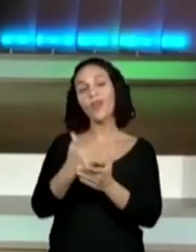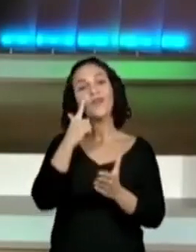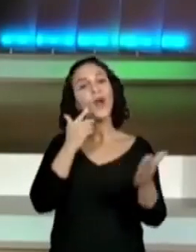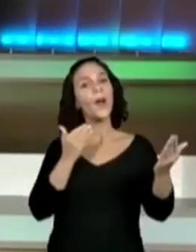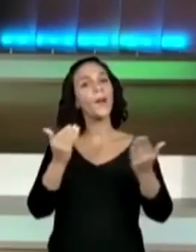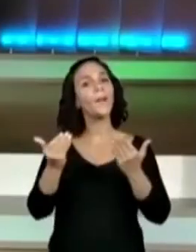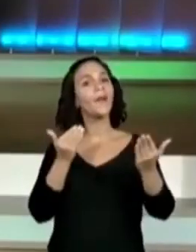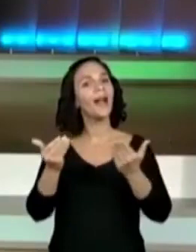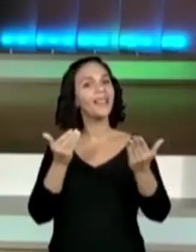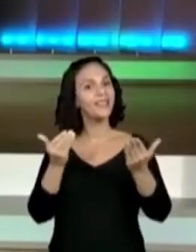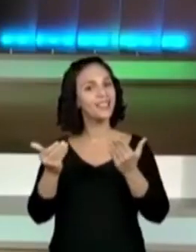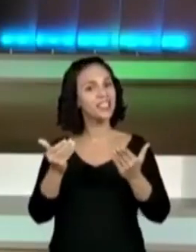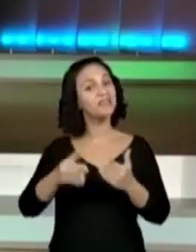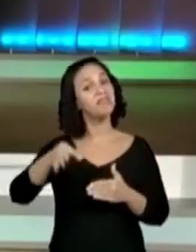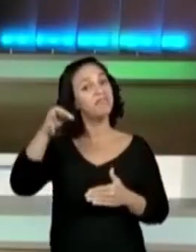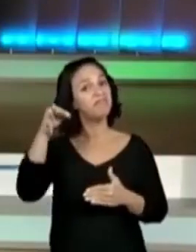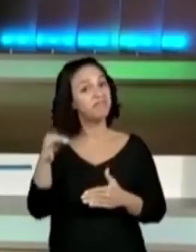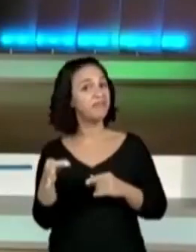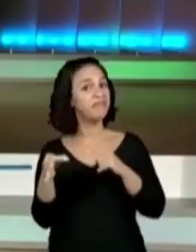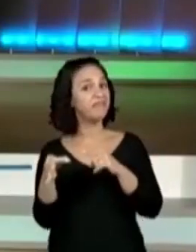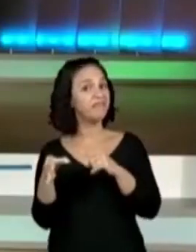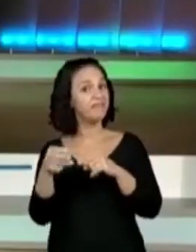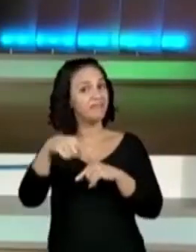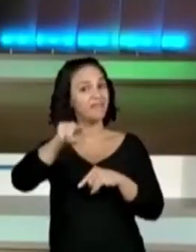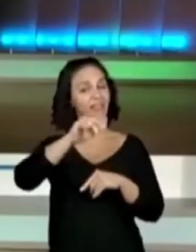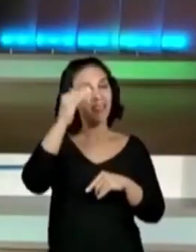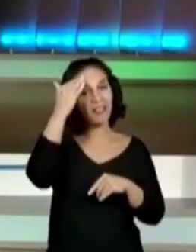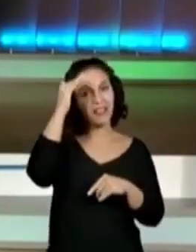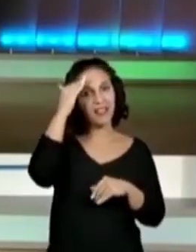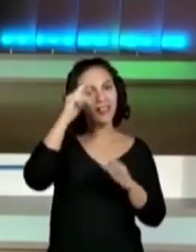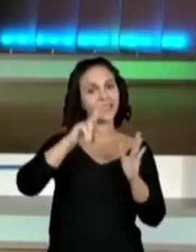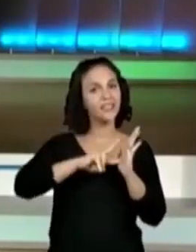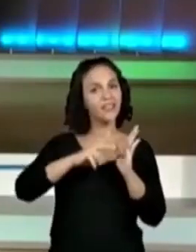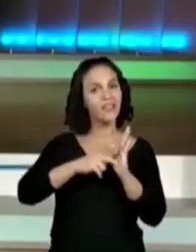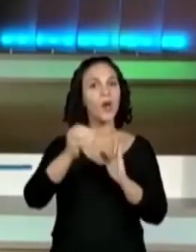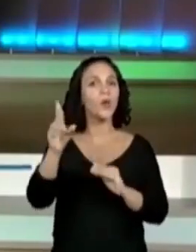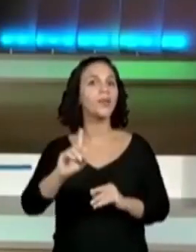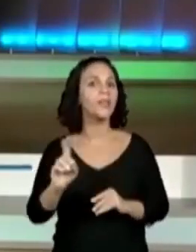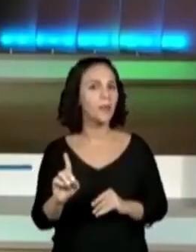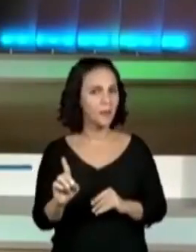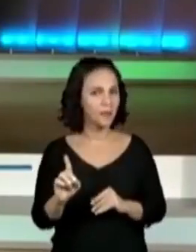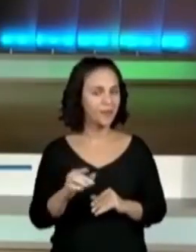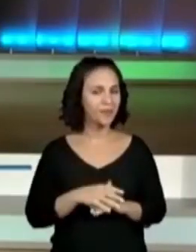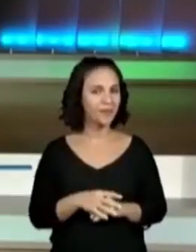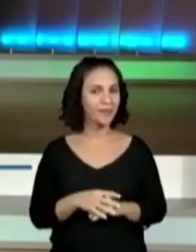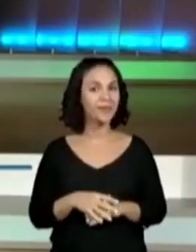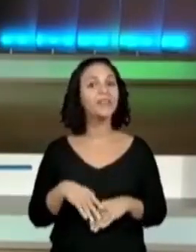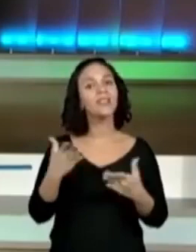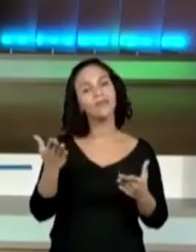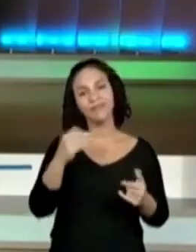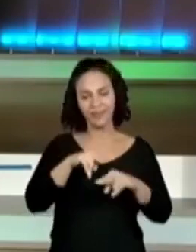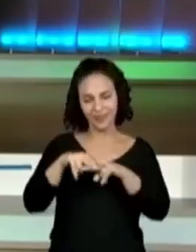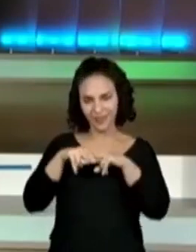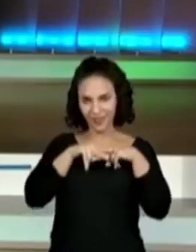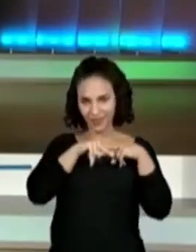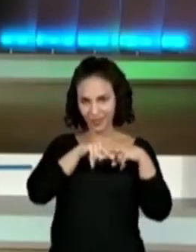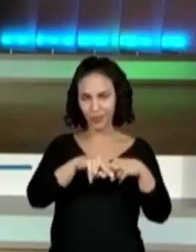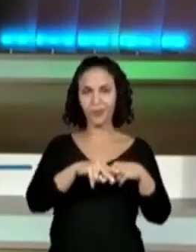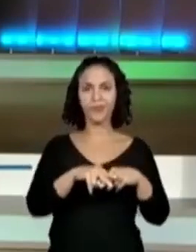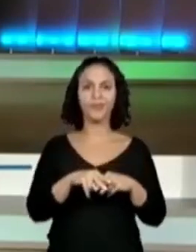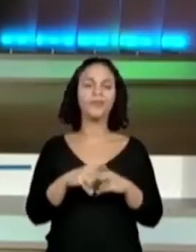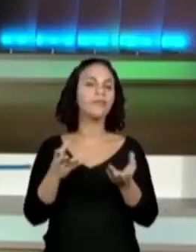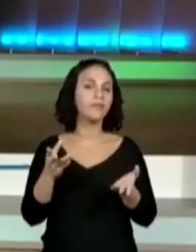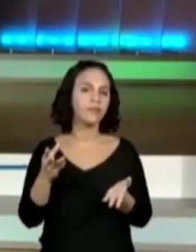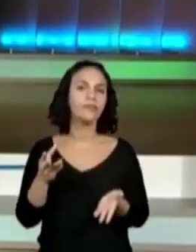comparar se foi realmente compreendido este significado. Então, só para relembrar vocês. Eu tenho,